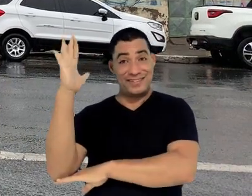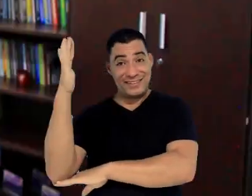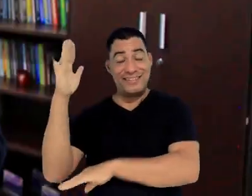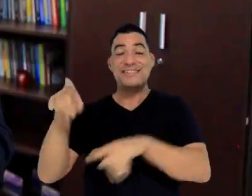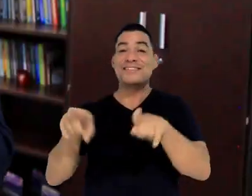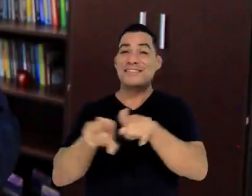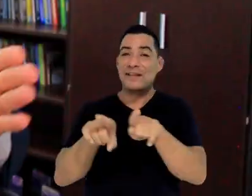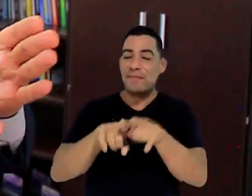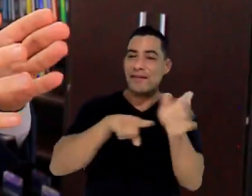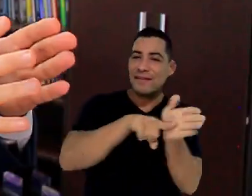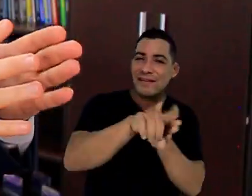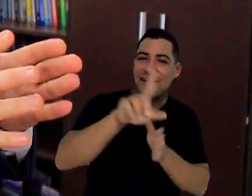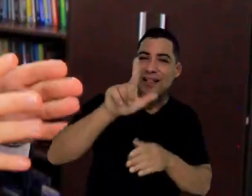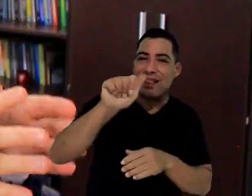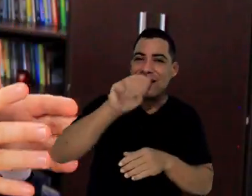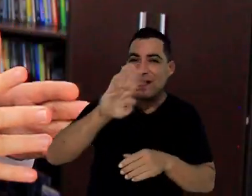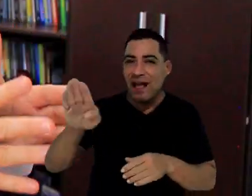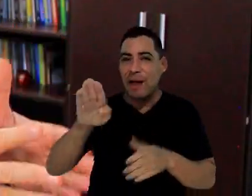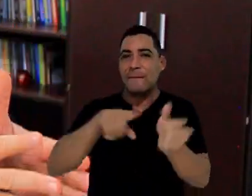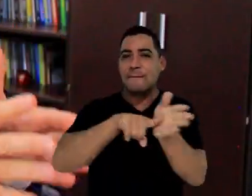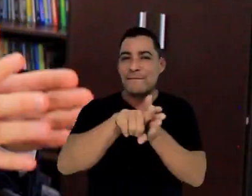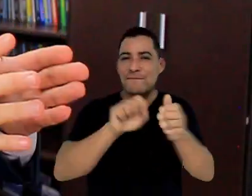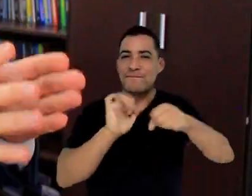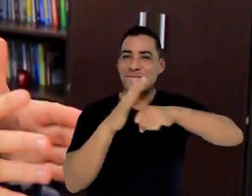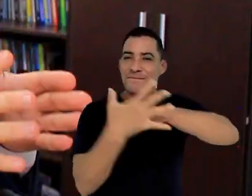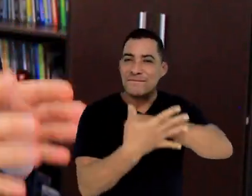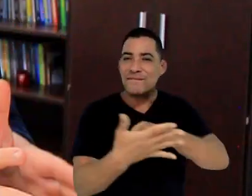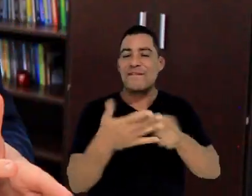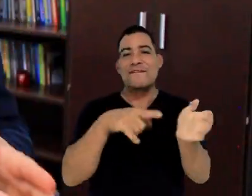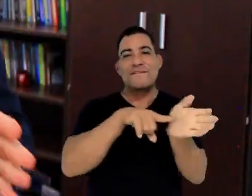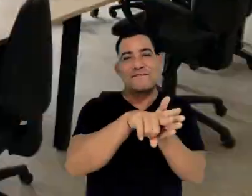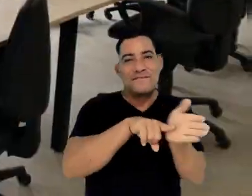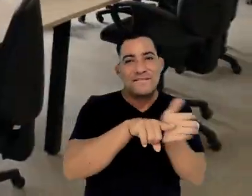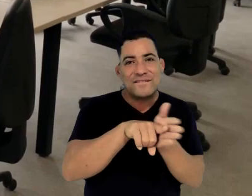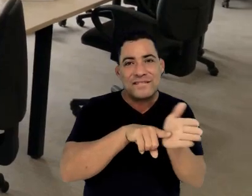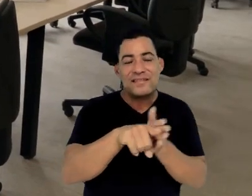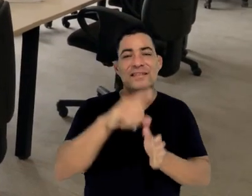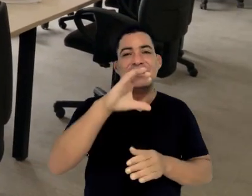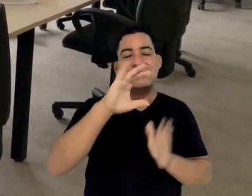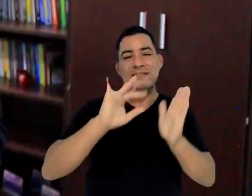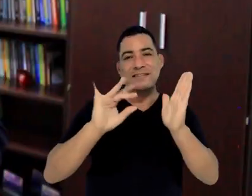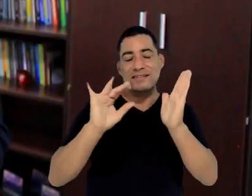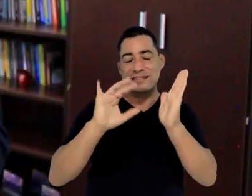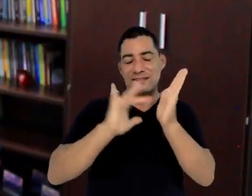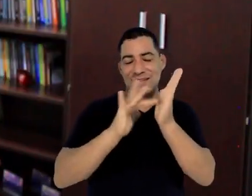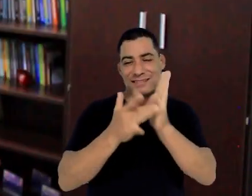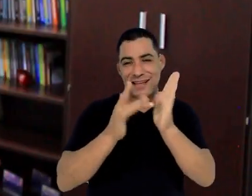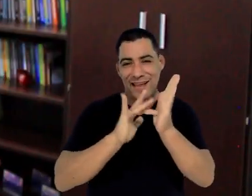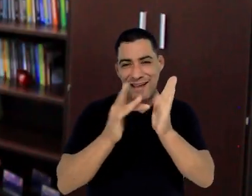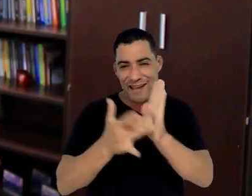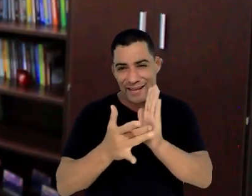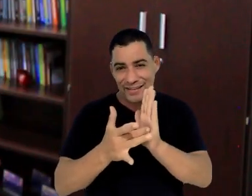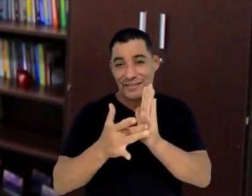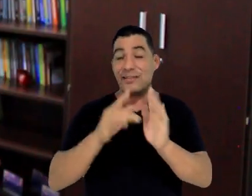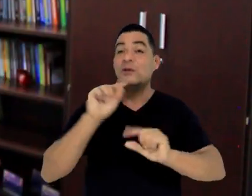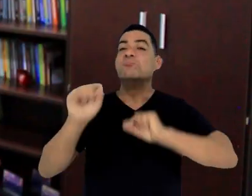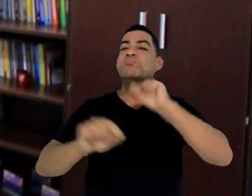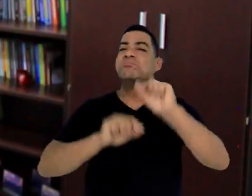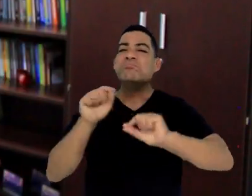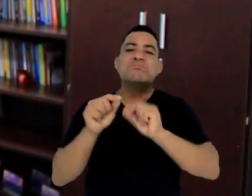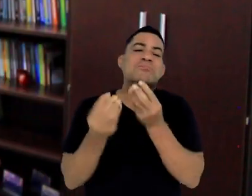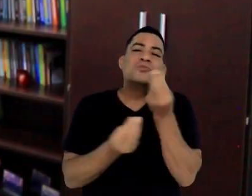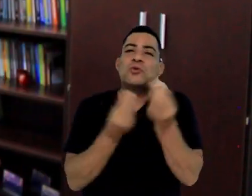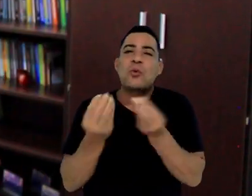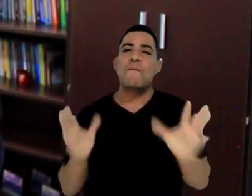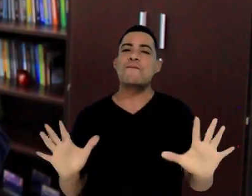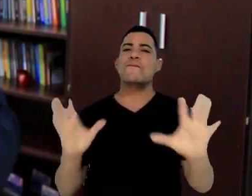CETENS e a instalação do laboratório de testagem da Covid-19 do CCS. Os investimentos que viabilizam